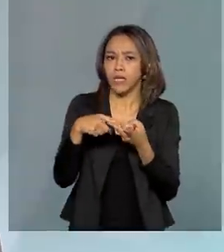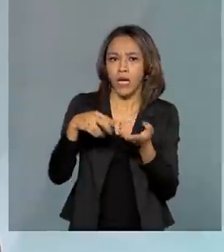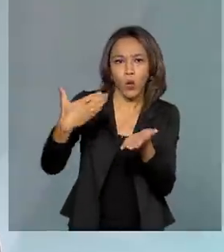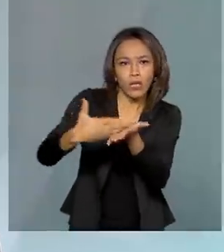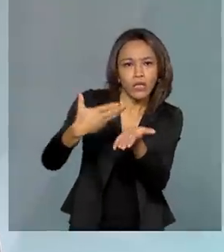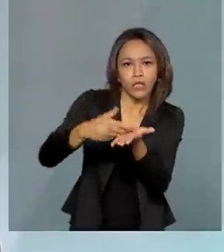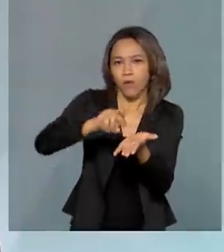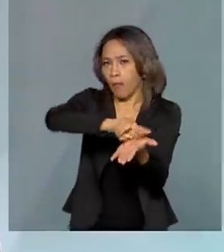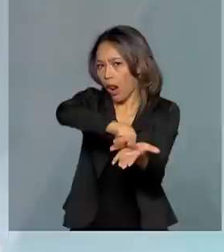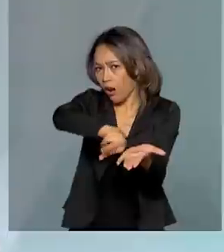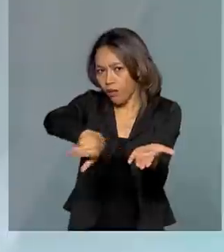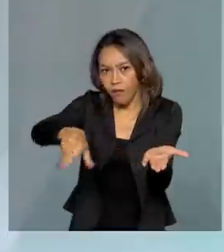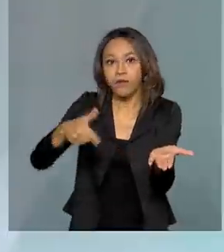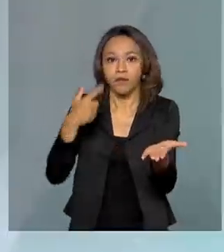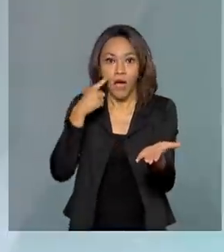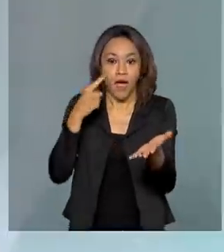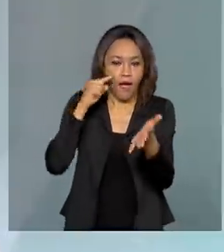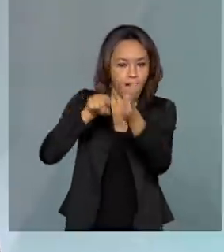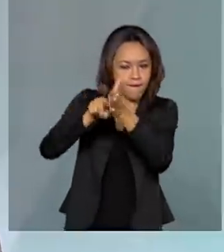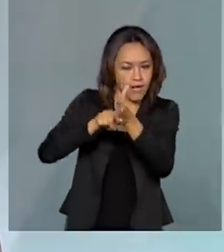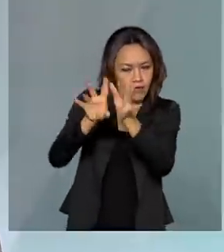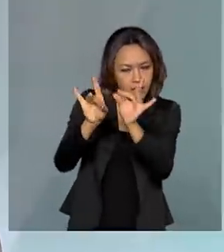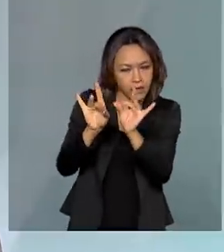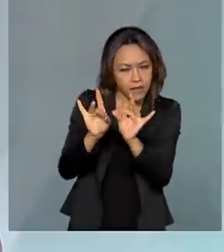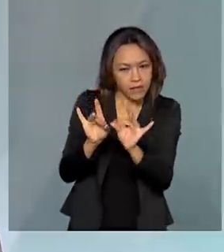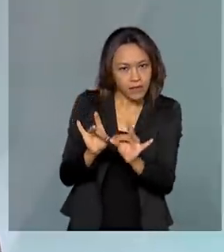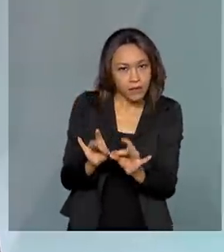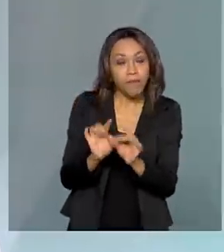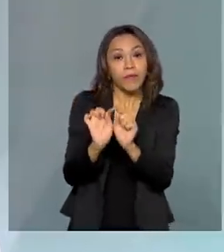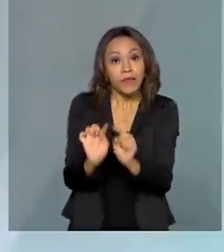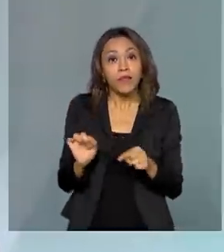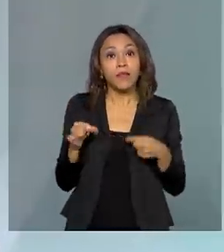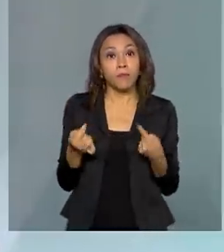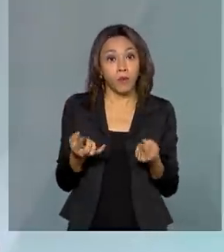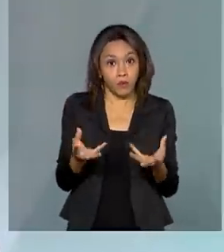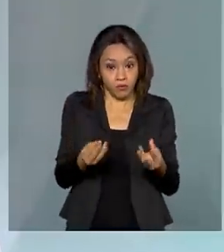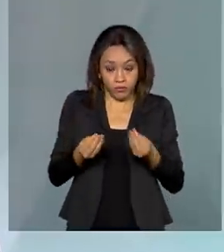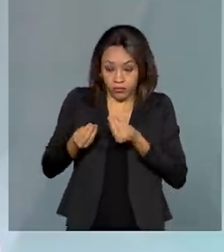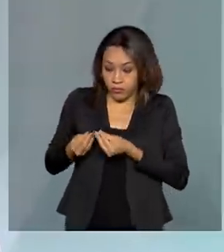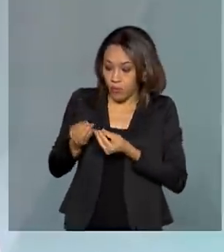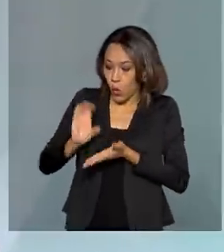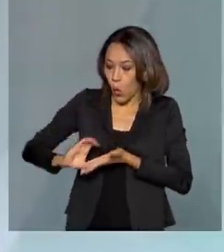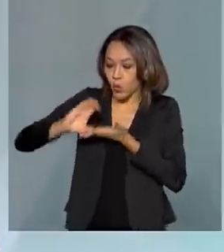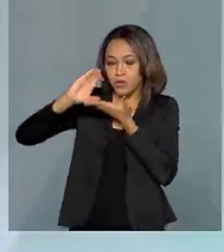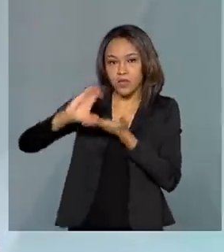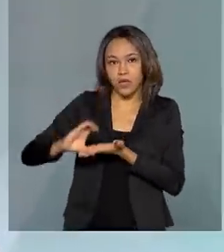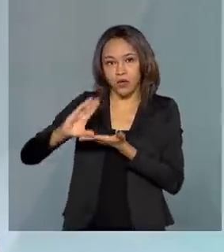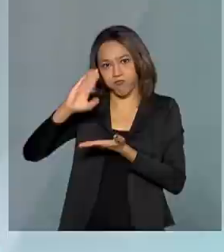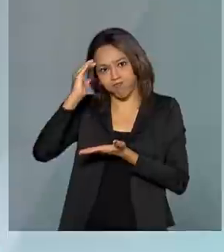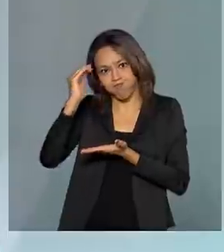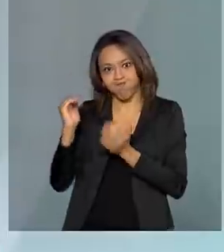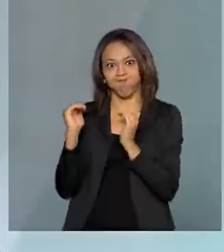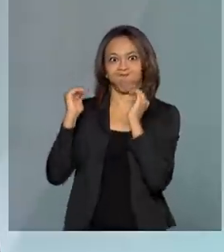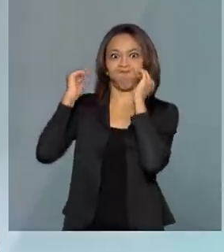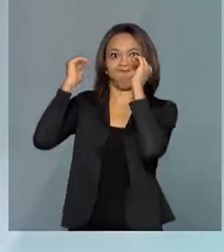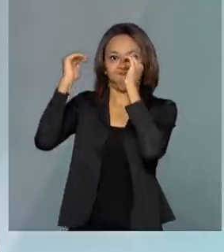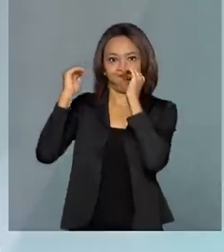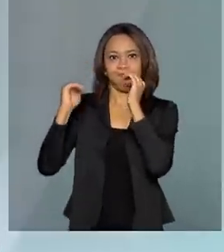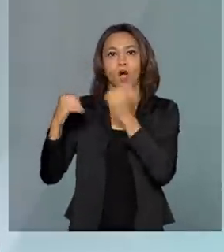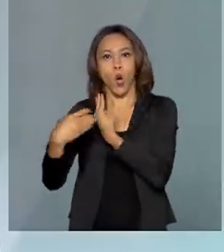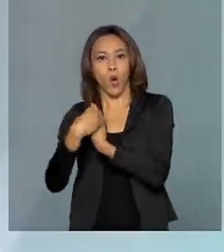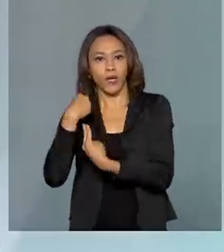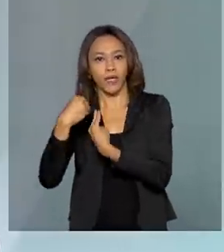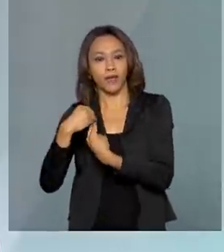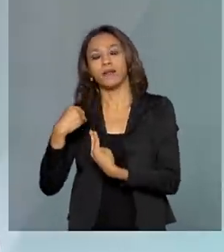E, ao final, esse pedido também passa pela avaliação do nosso Conselho Consultivo, que nos auxilia na